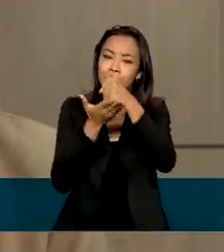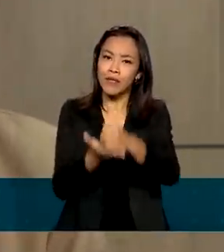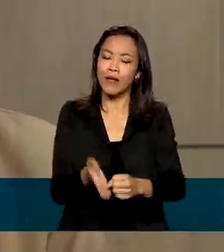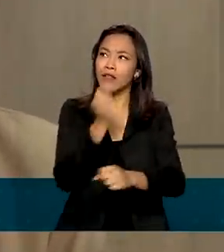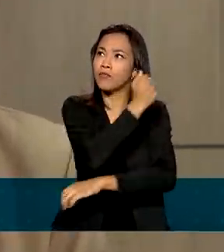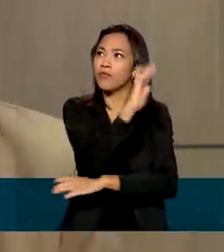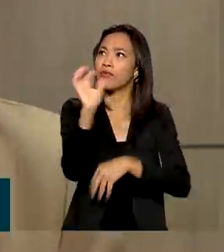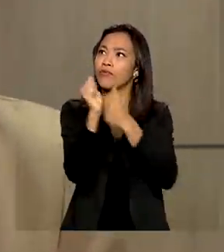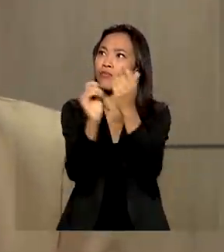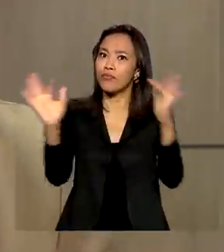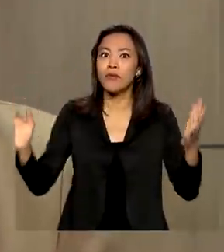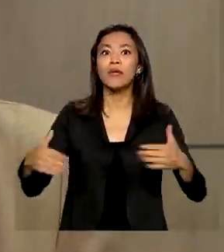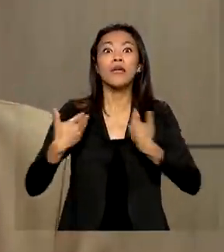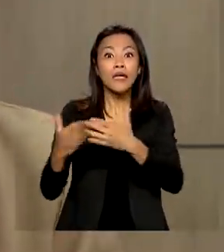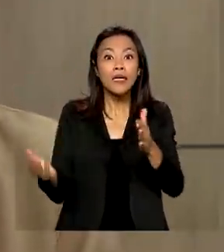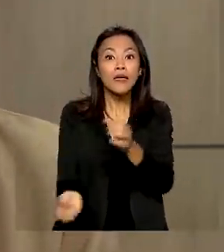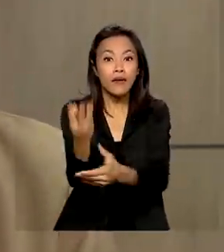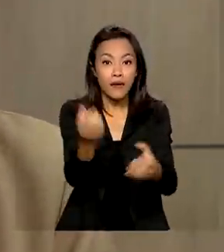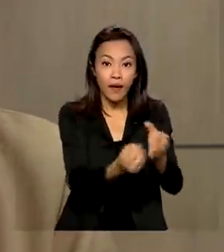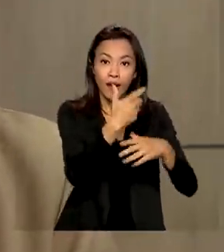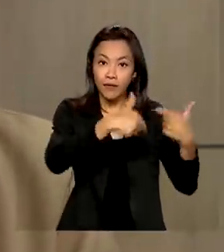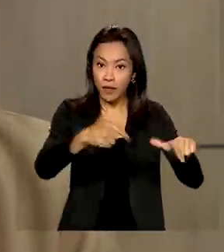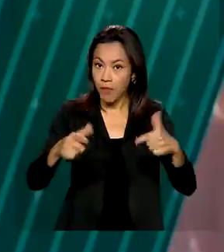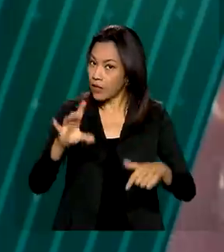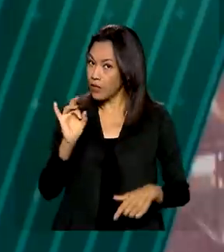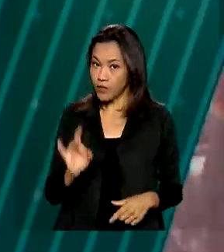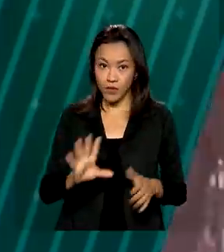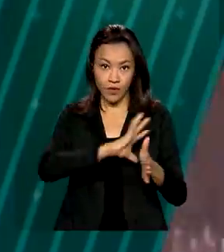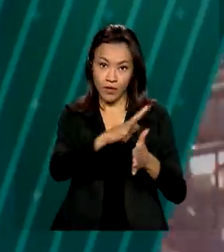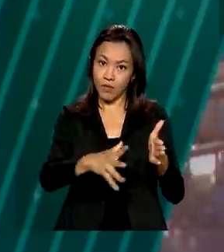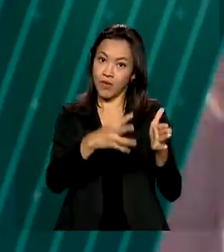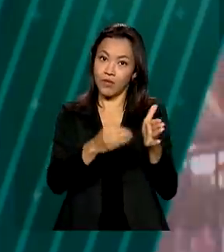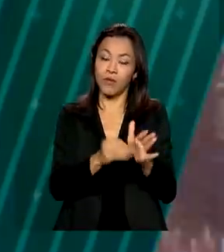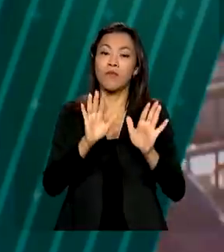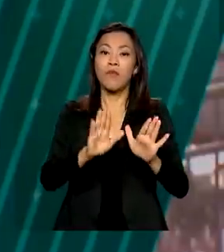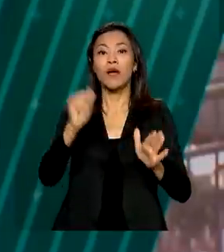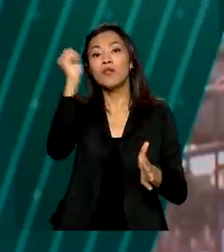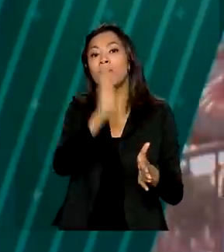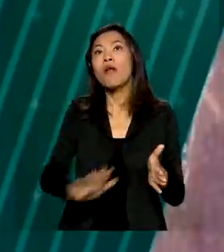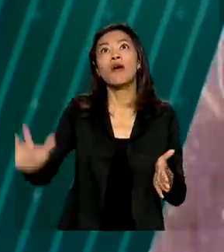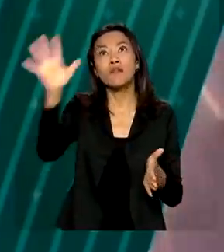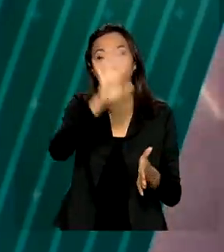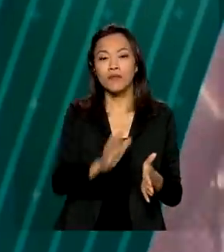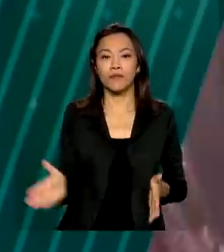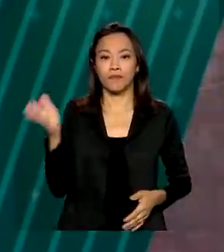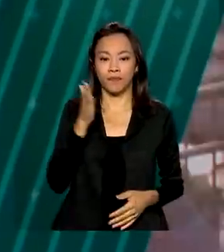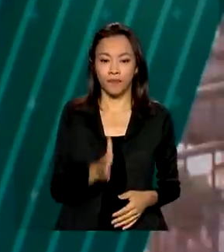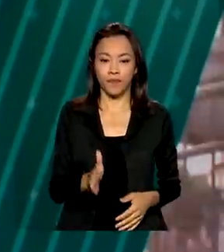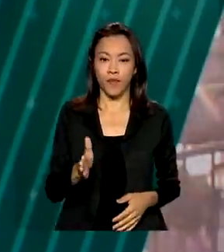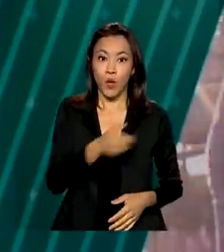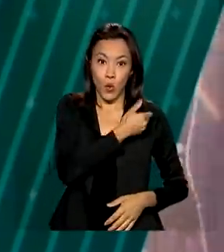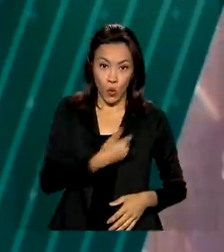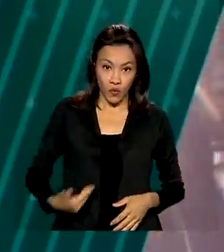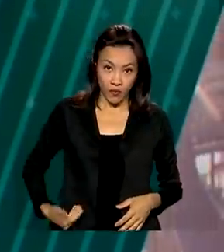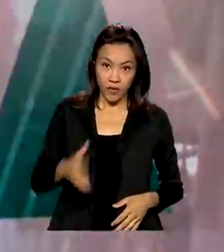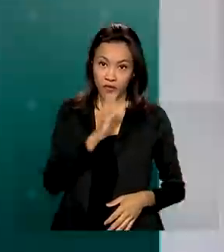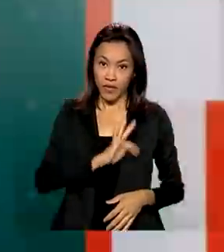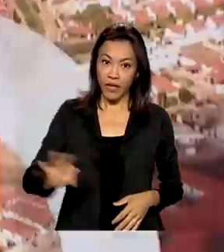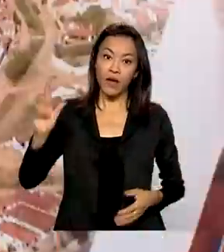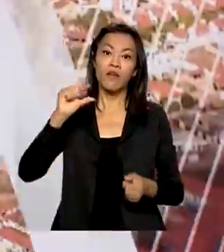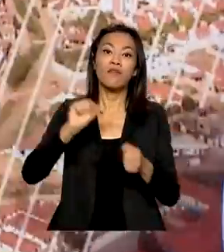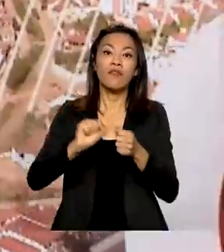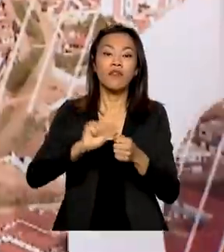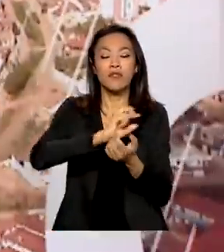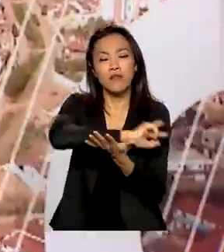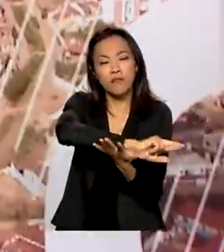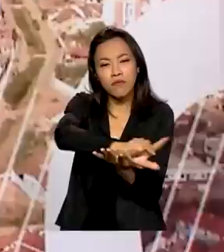verdes, não só na Amazônia, mas no Brasil inteiro. O governo federal vem realizando uma série de ações para combater